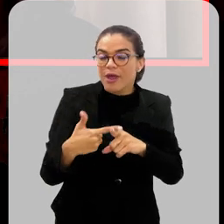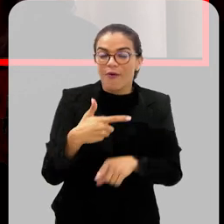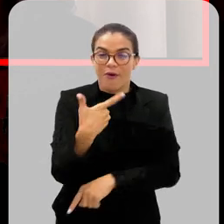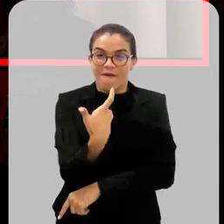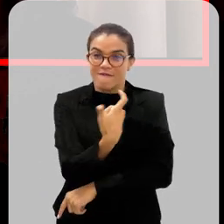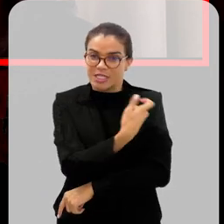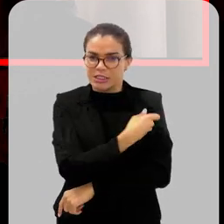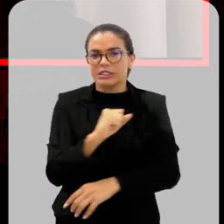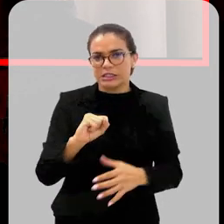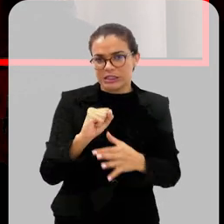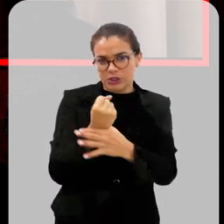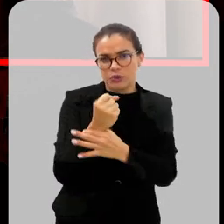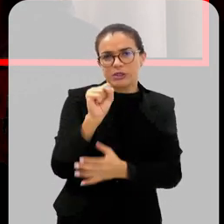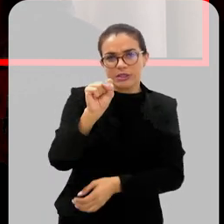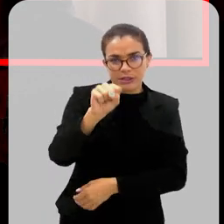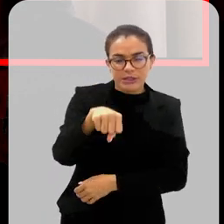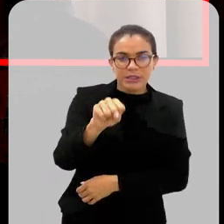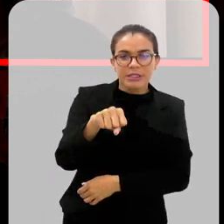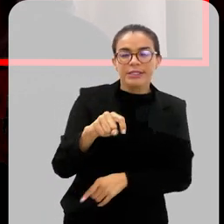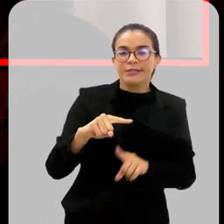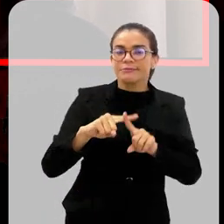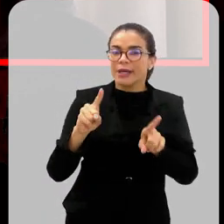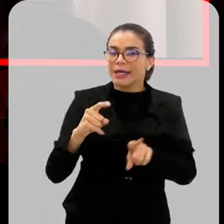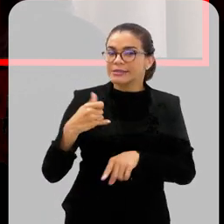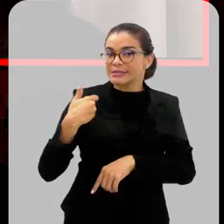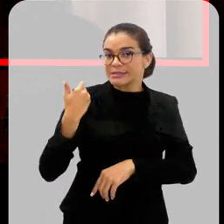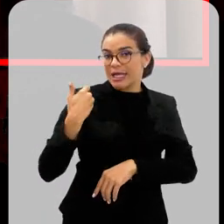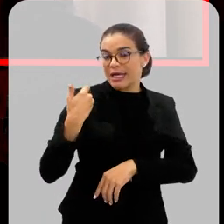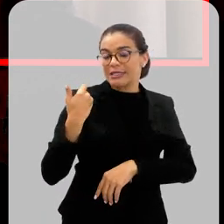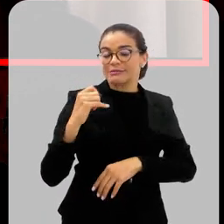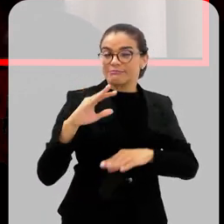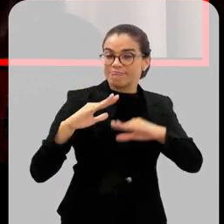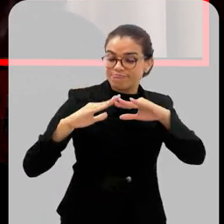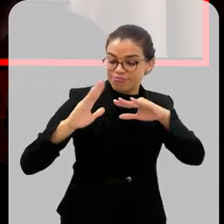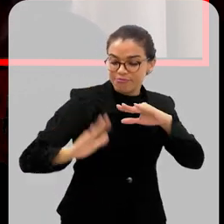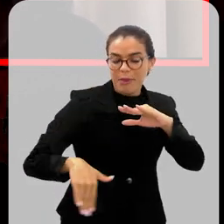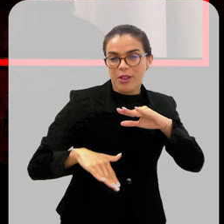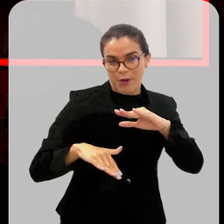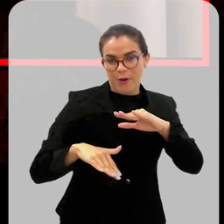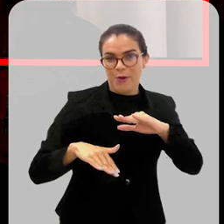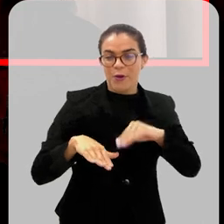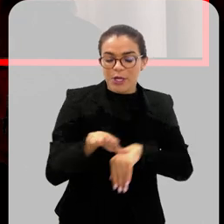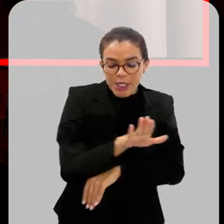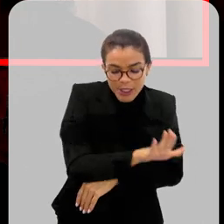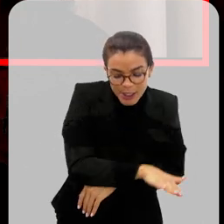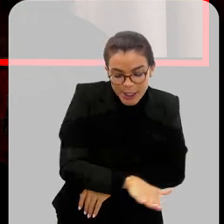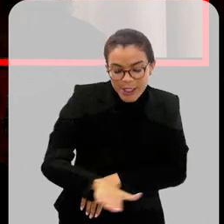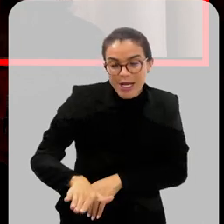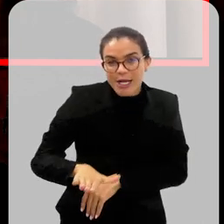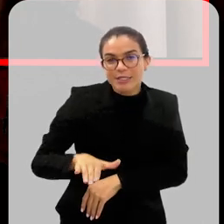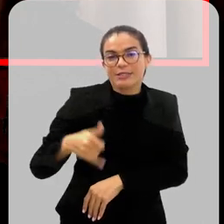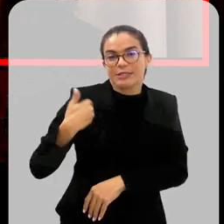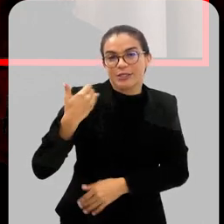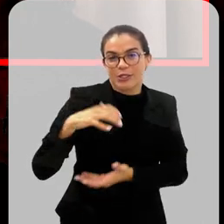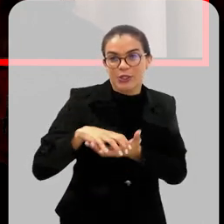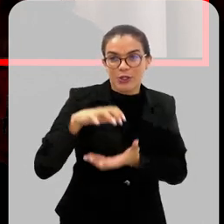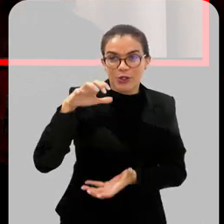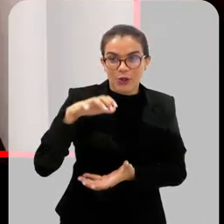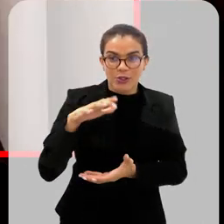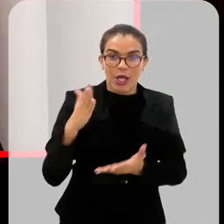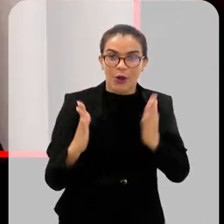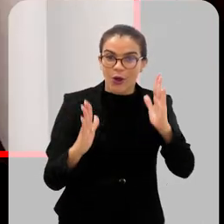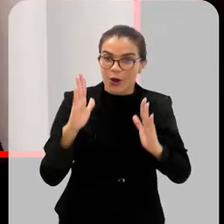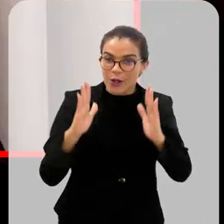vacina que é segura para aplicação em uma faixa etária menor. Então, crianças pequenas e idosos,